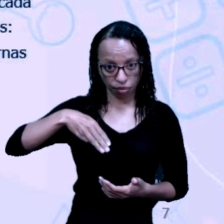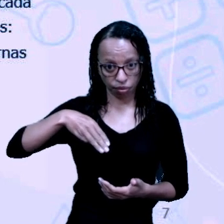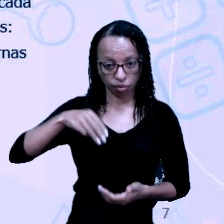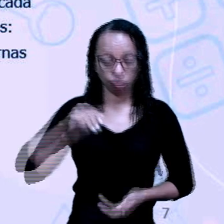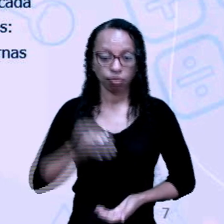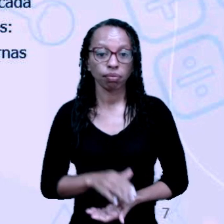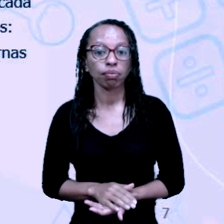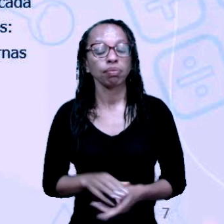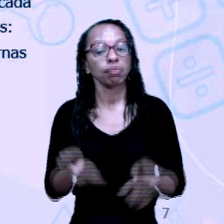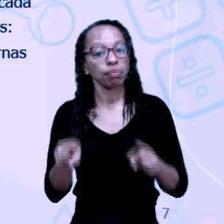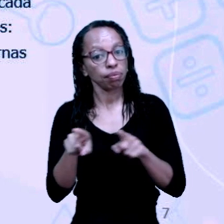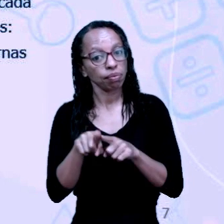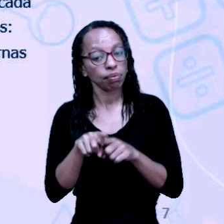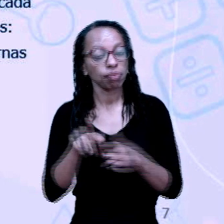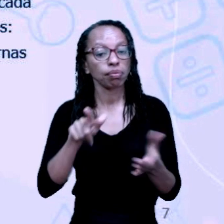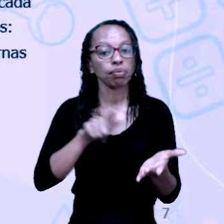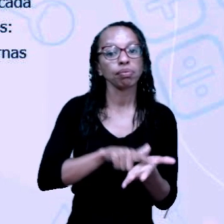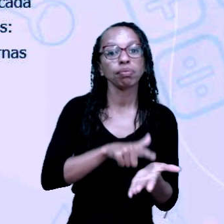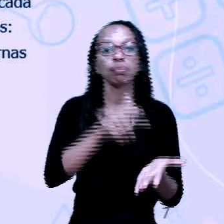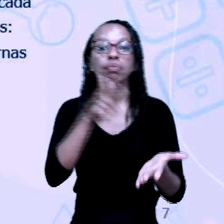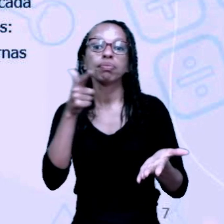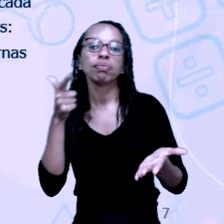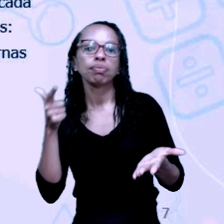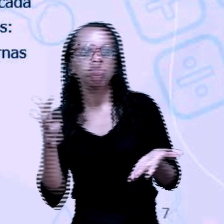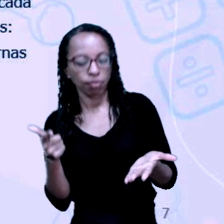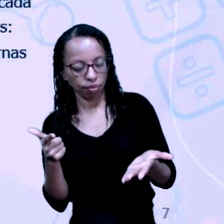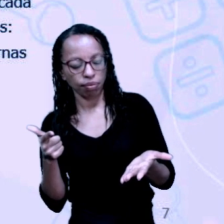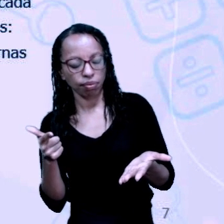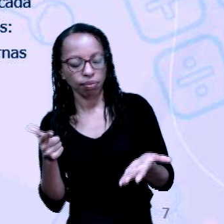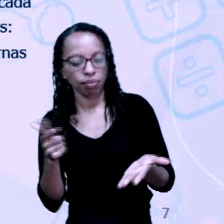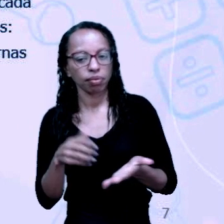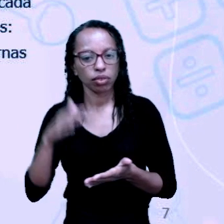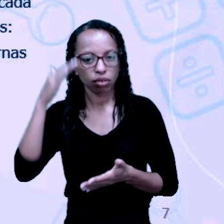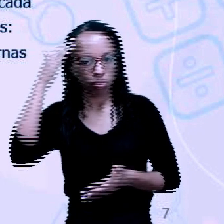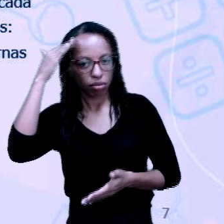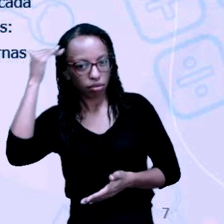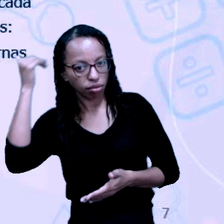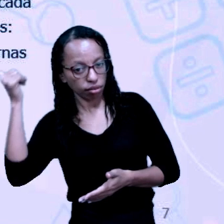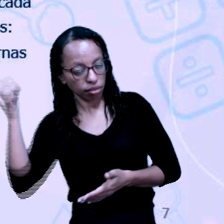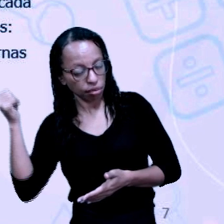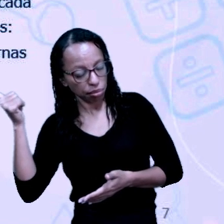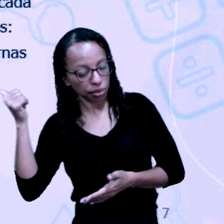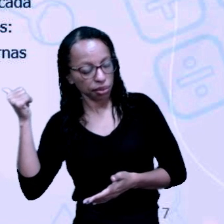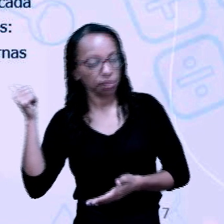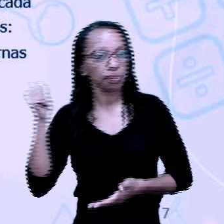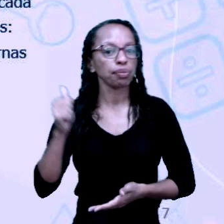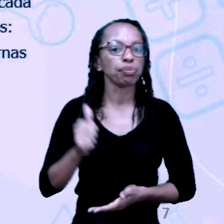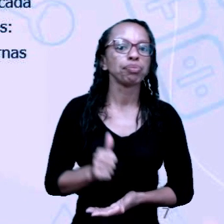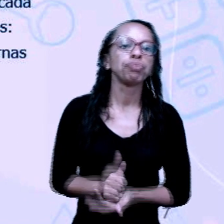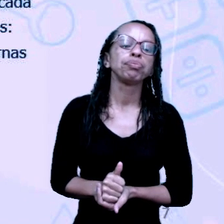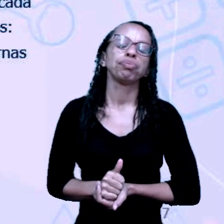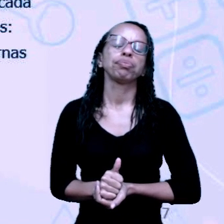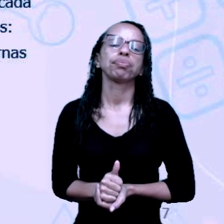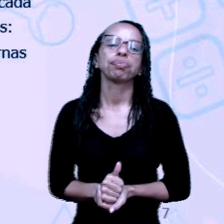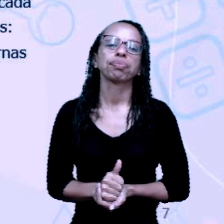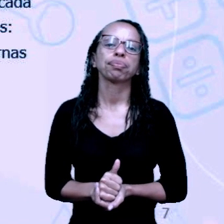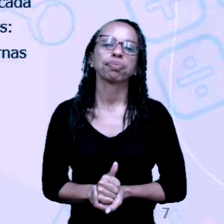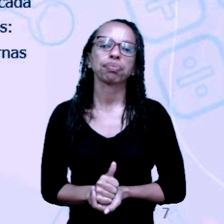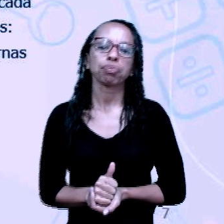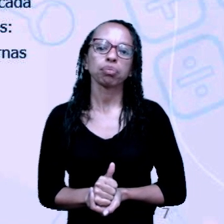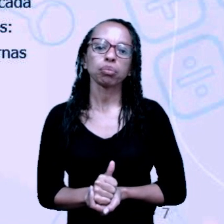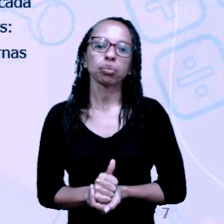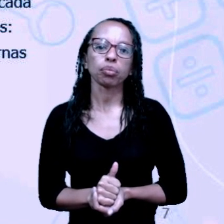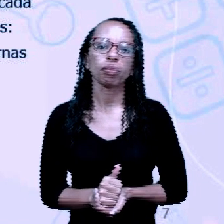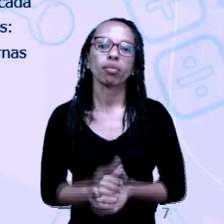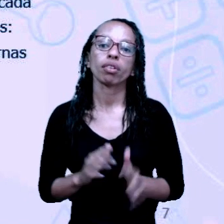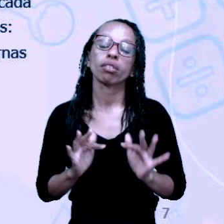francês, que é muito famoso por publicar charges polêmicas, que é o Charlie Heboux. Por